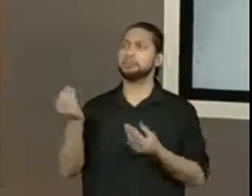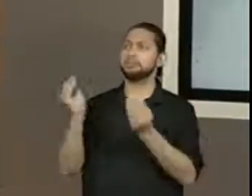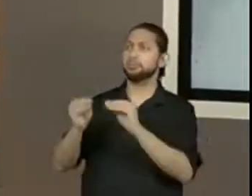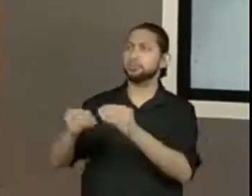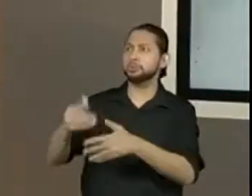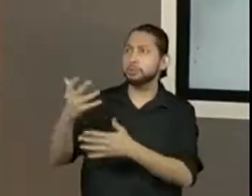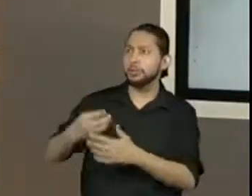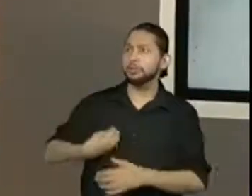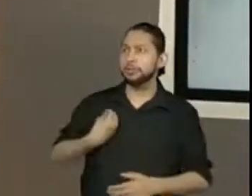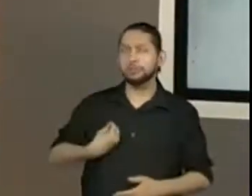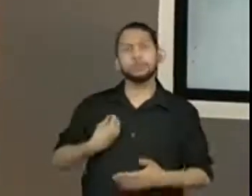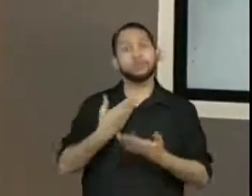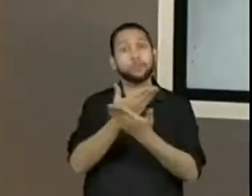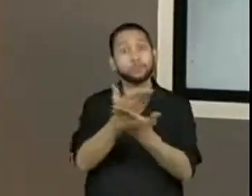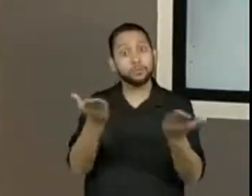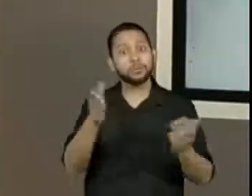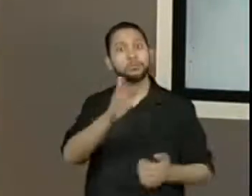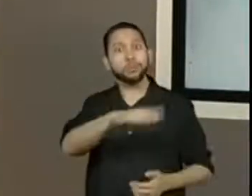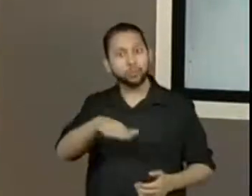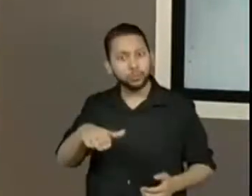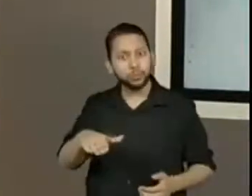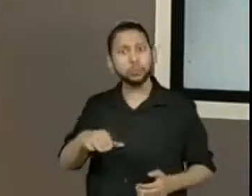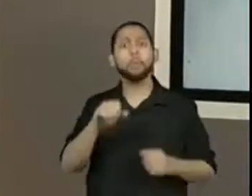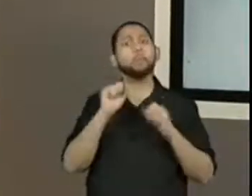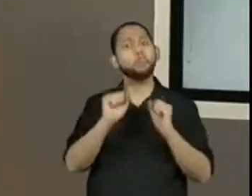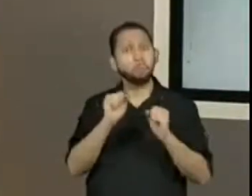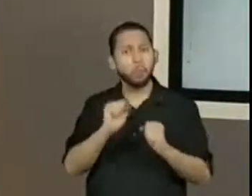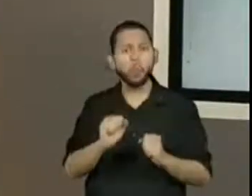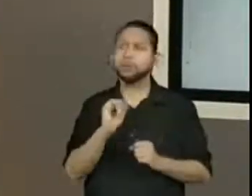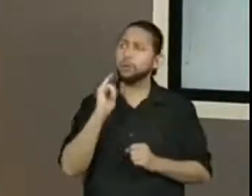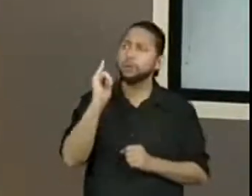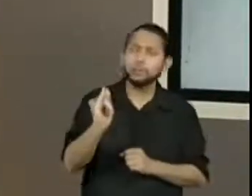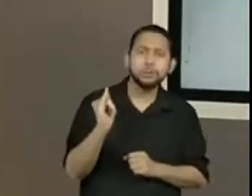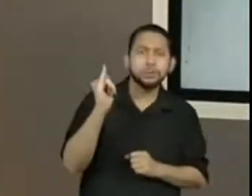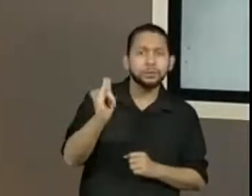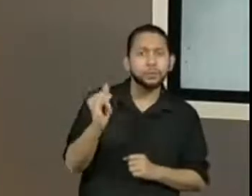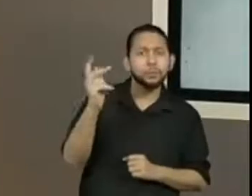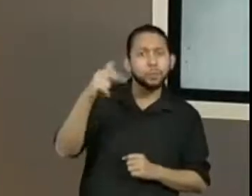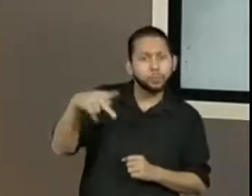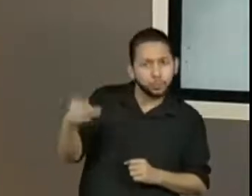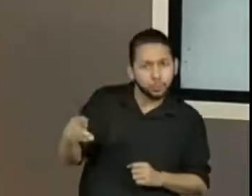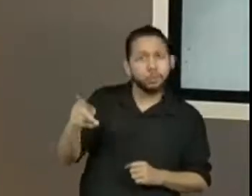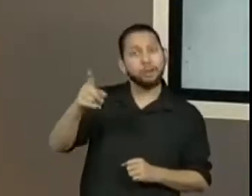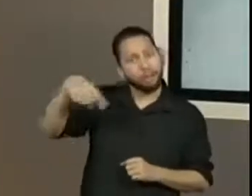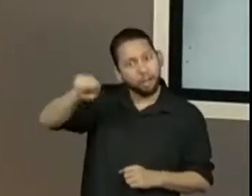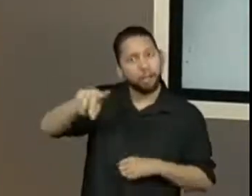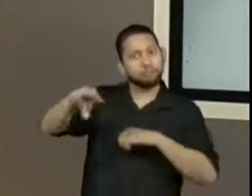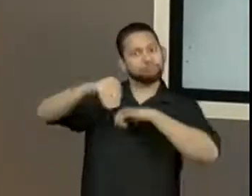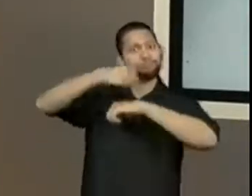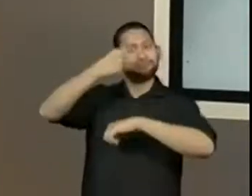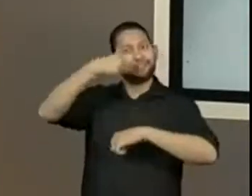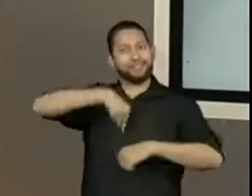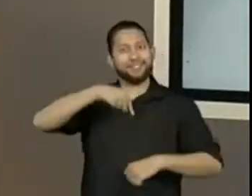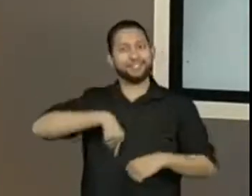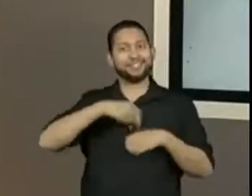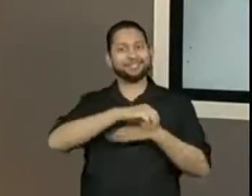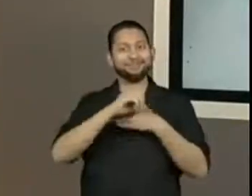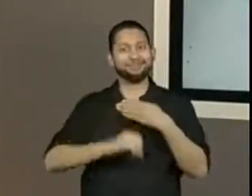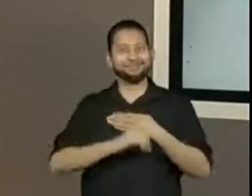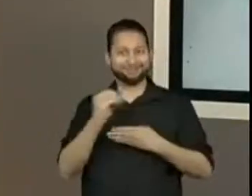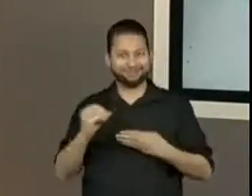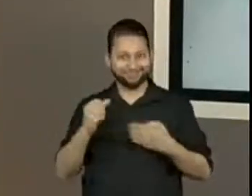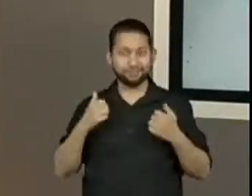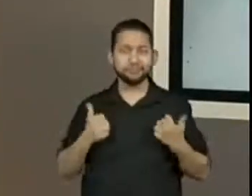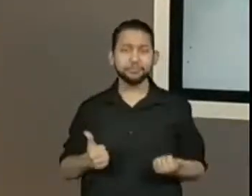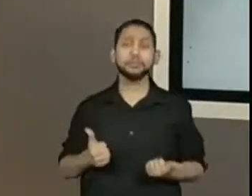Então, queridos alunos, interajam com seus professores para que eles possam passar, retransmitir aí as mensagens para a gente.